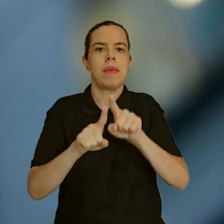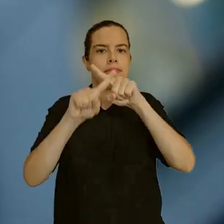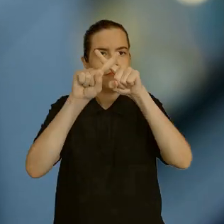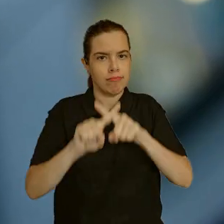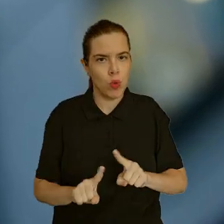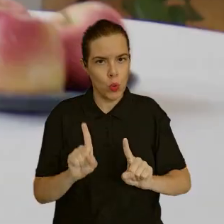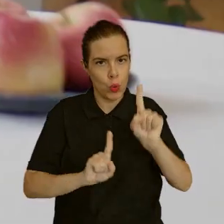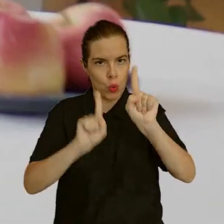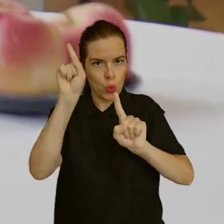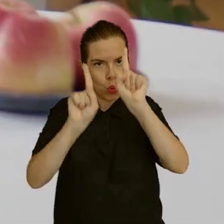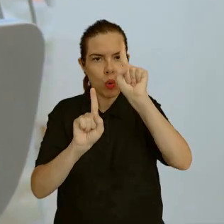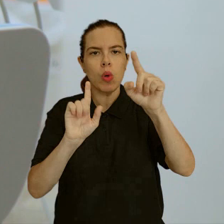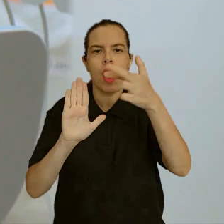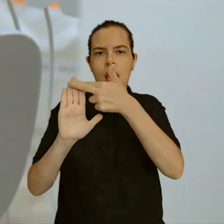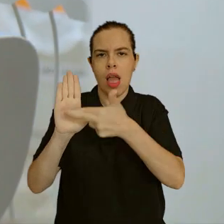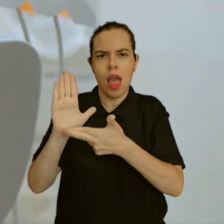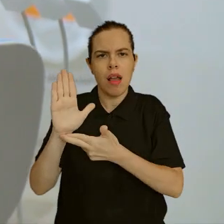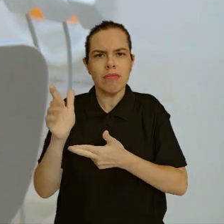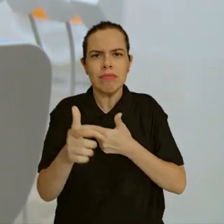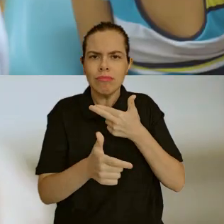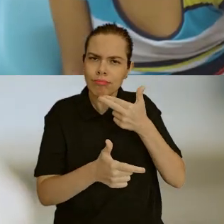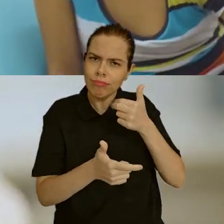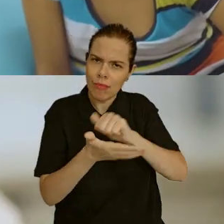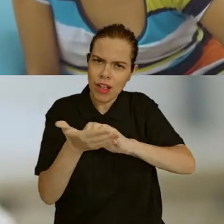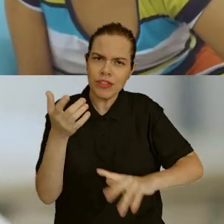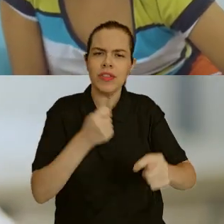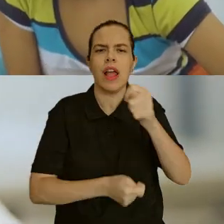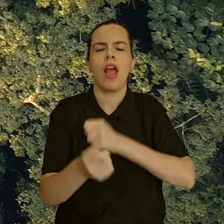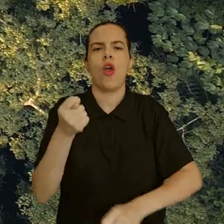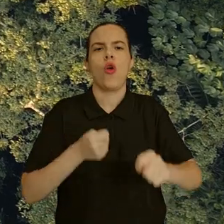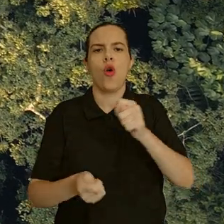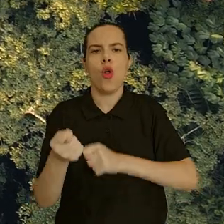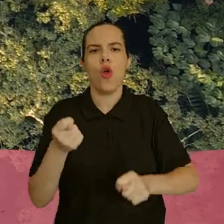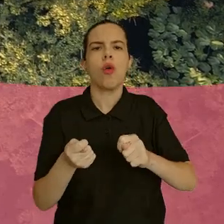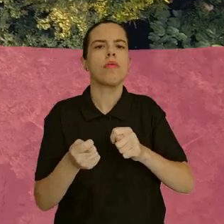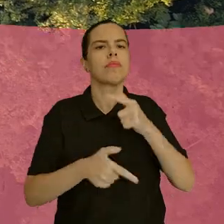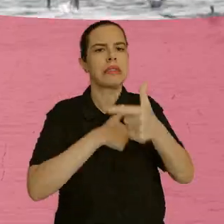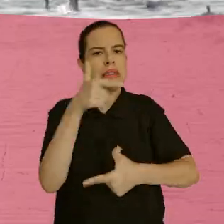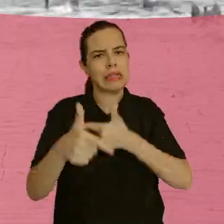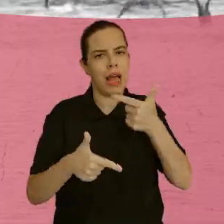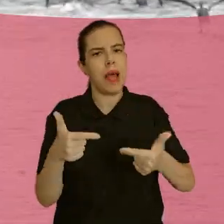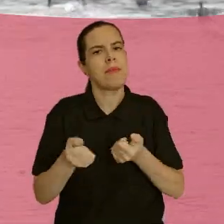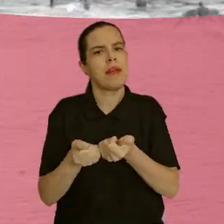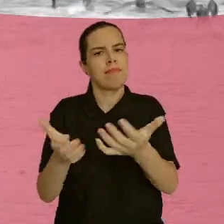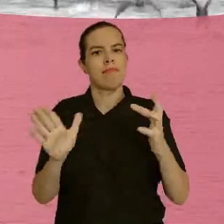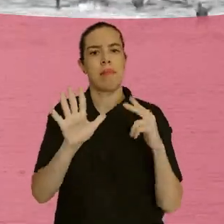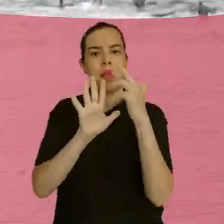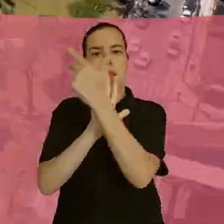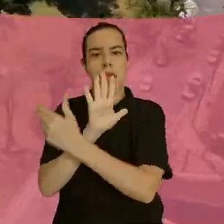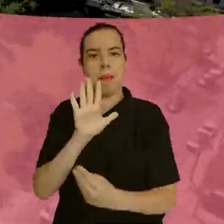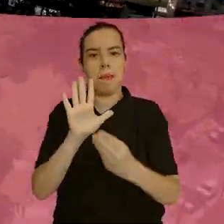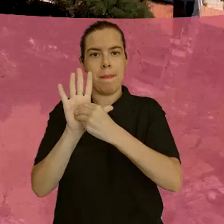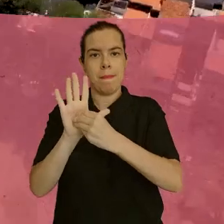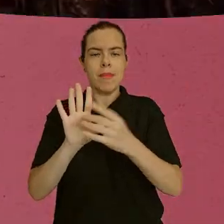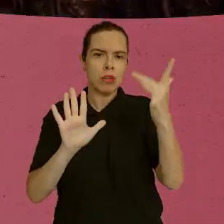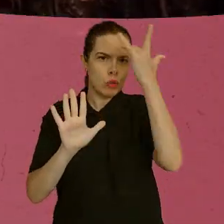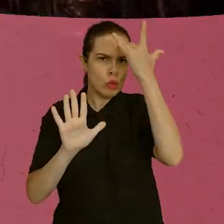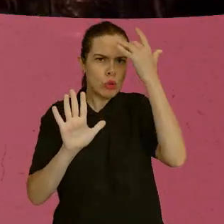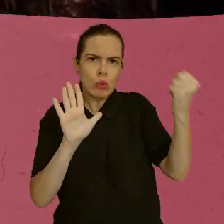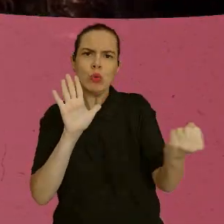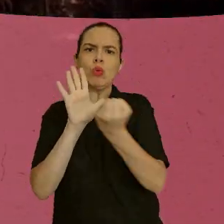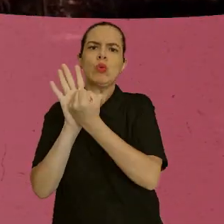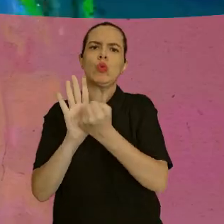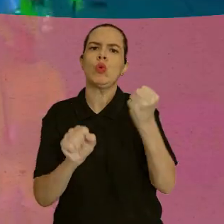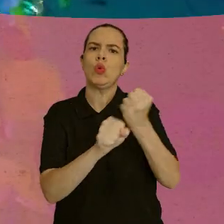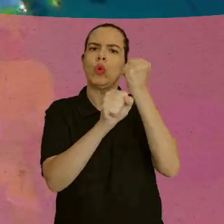concorrência e da regulação da atividade econômica. A atuação em prol do meio ambiente e do patrimônio